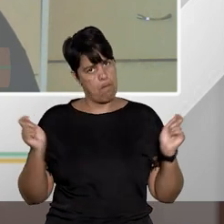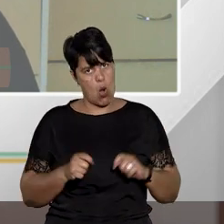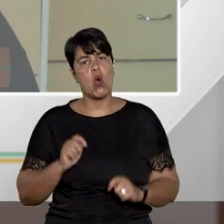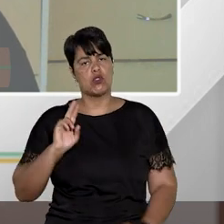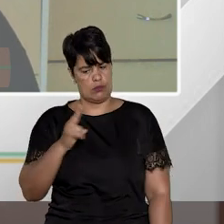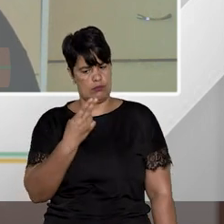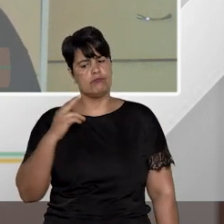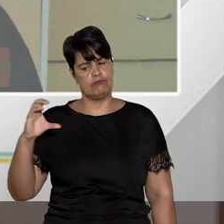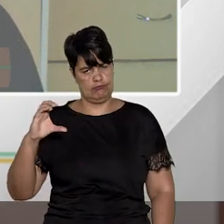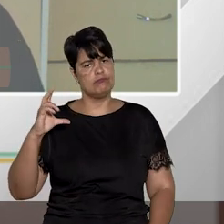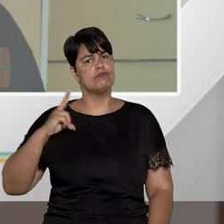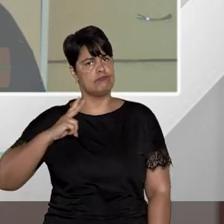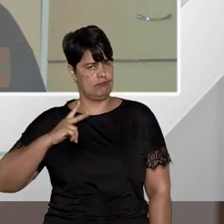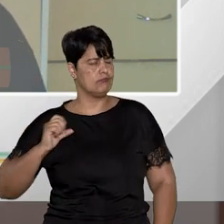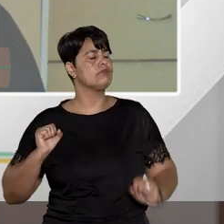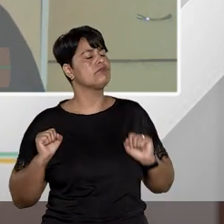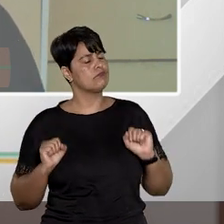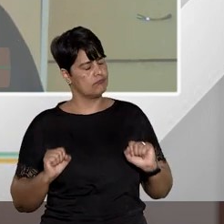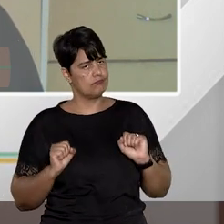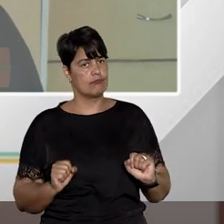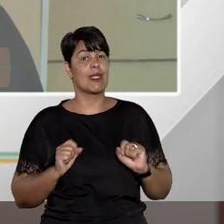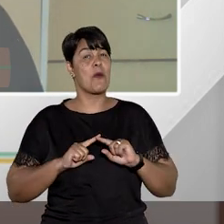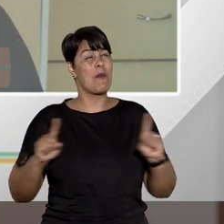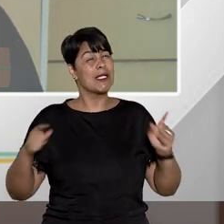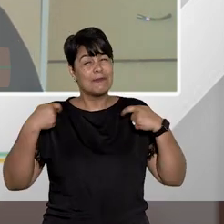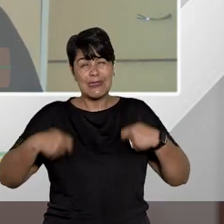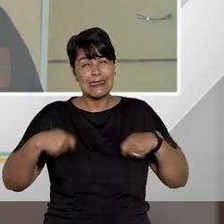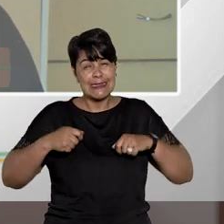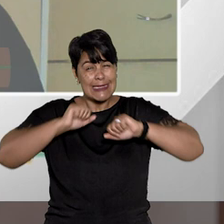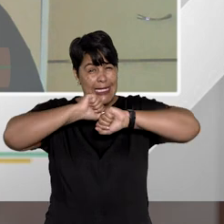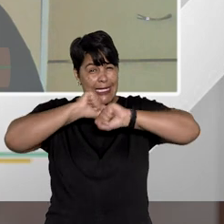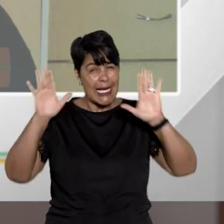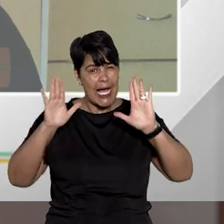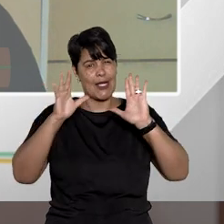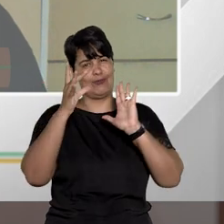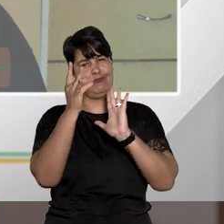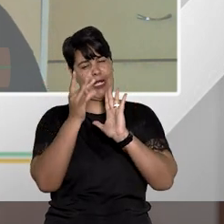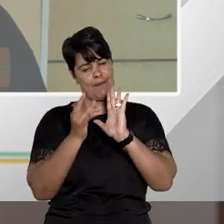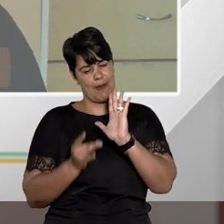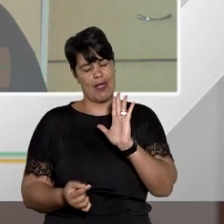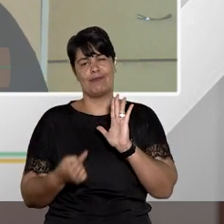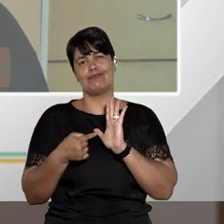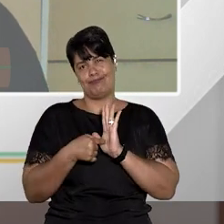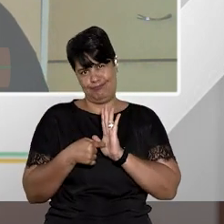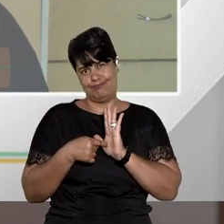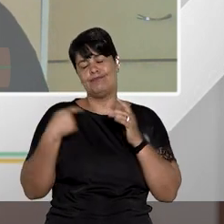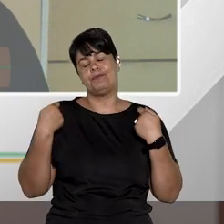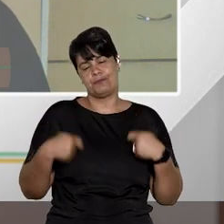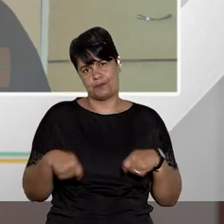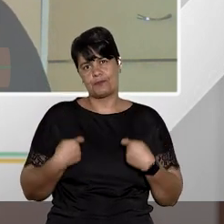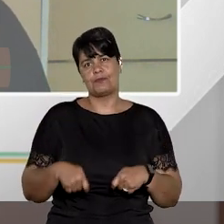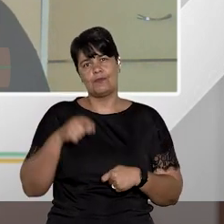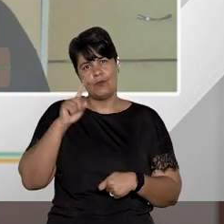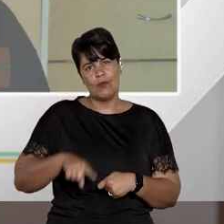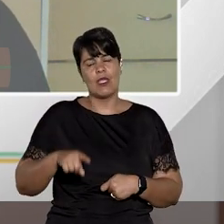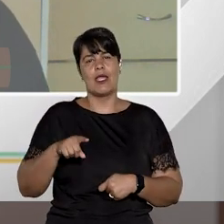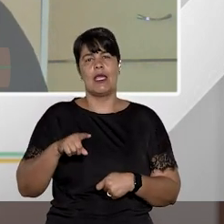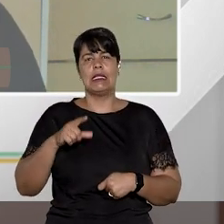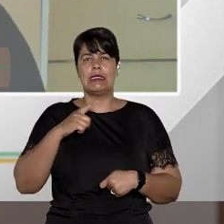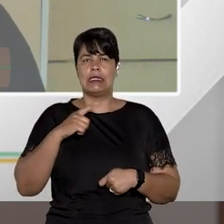corpus contra particular, desde que bem caracterizada essa situação aí de um uso, de uma